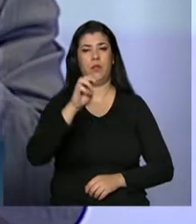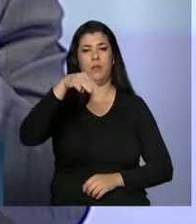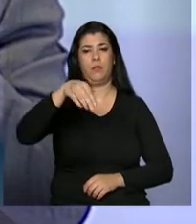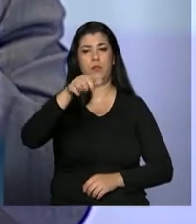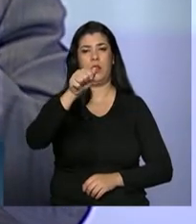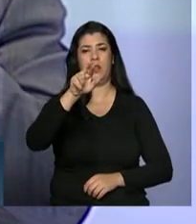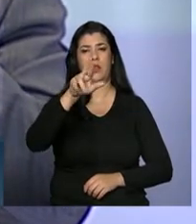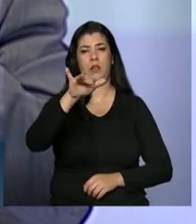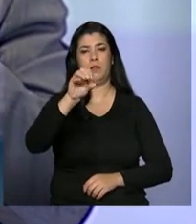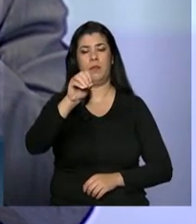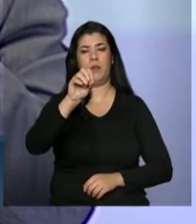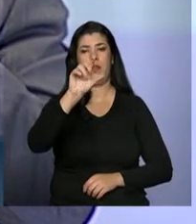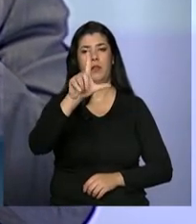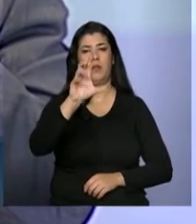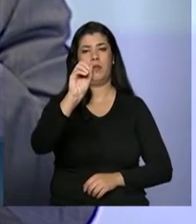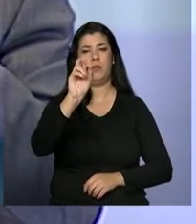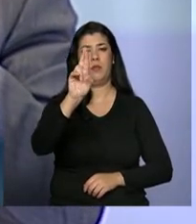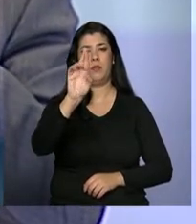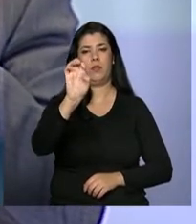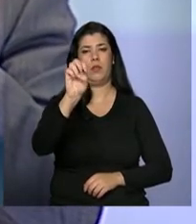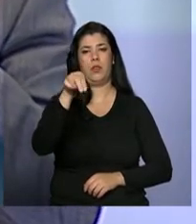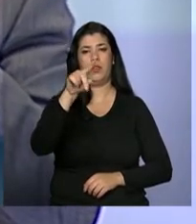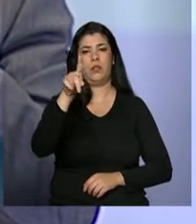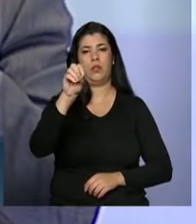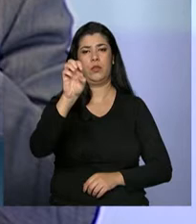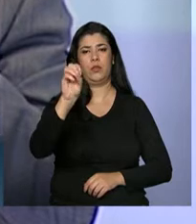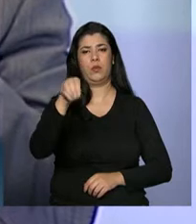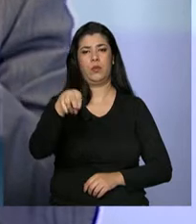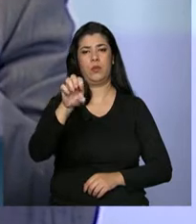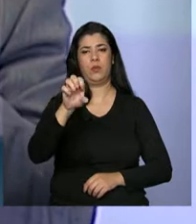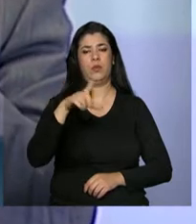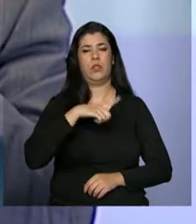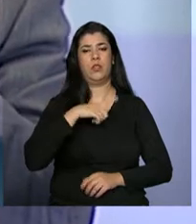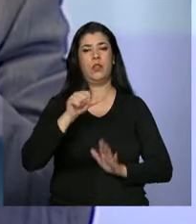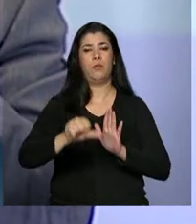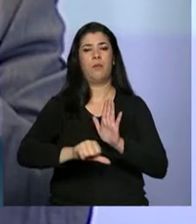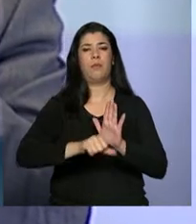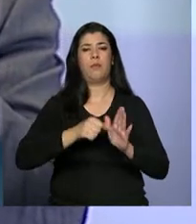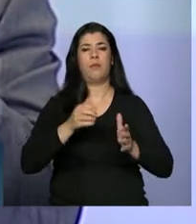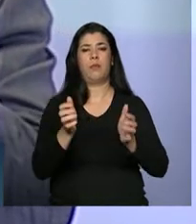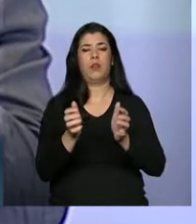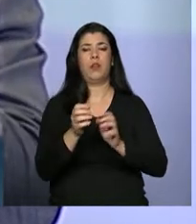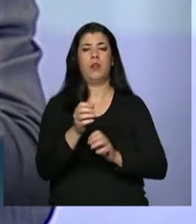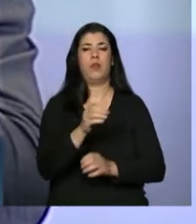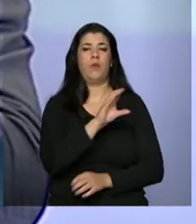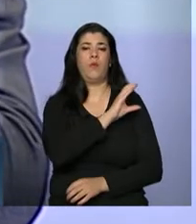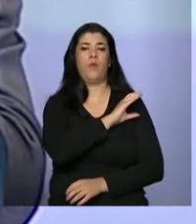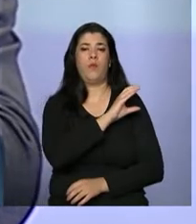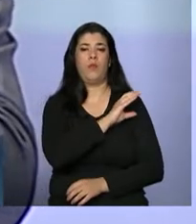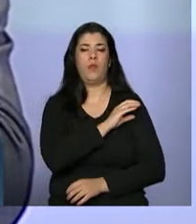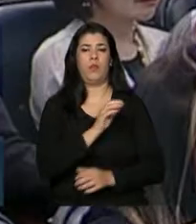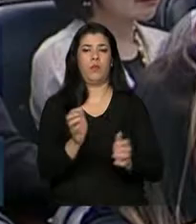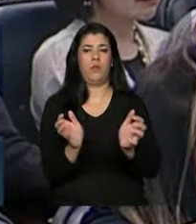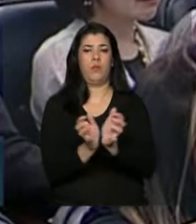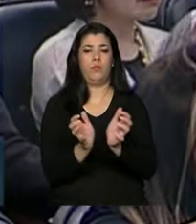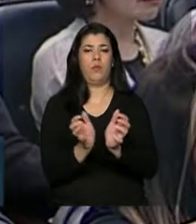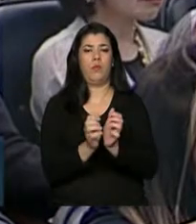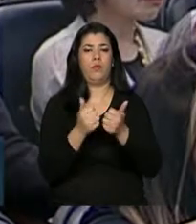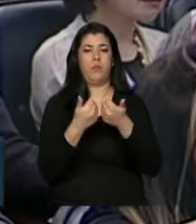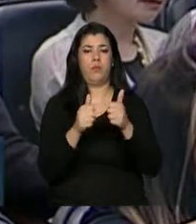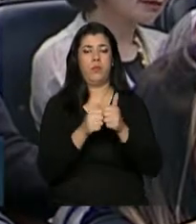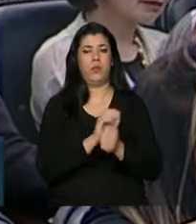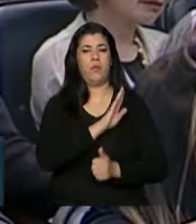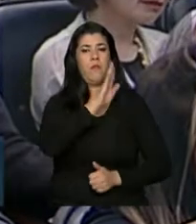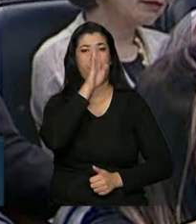Lorenzoni que coordenou a primeira equipe do Grupo Móvel e foi ao Mato